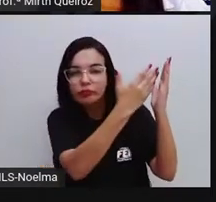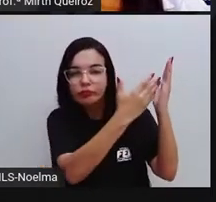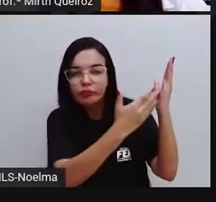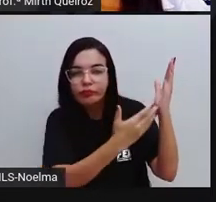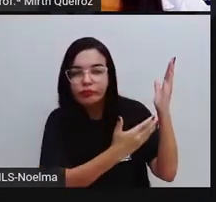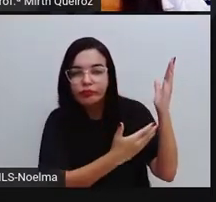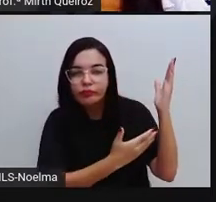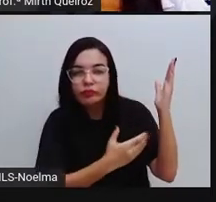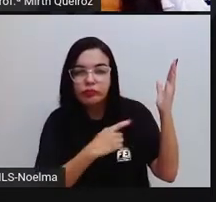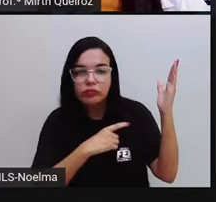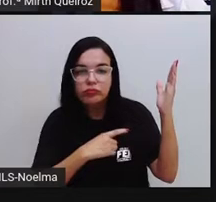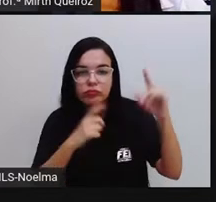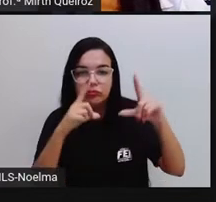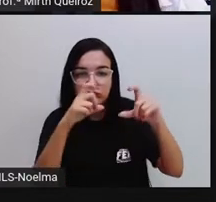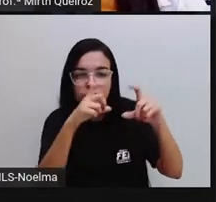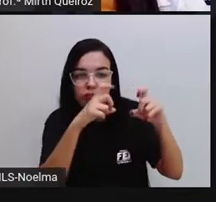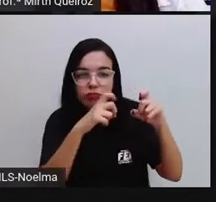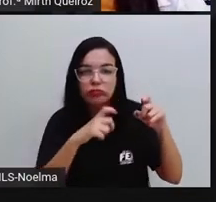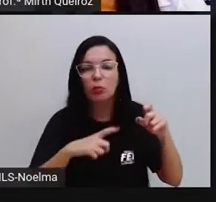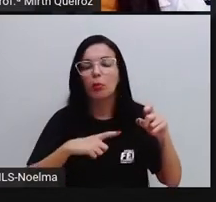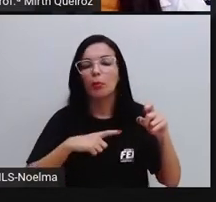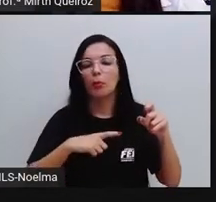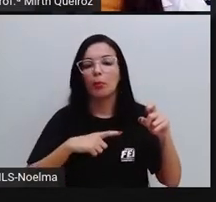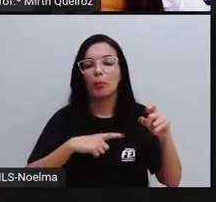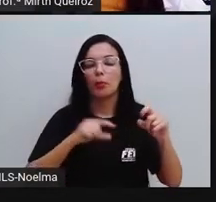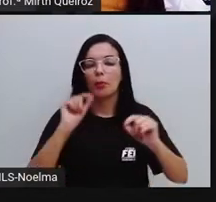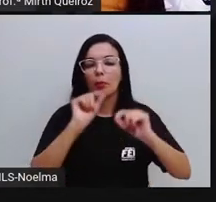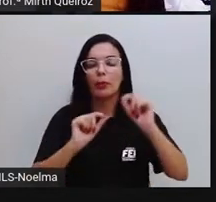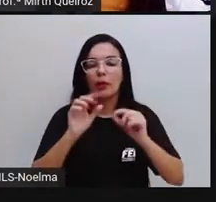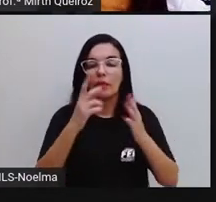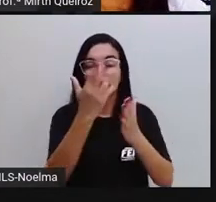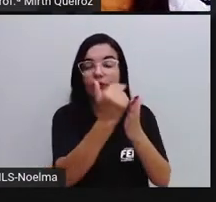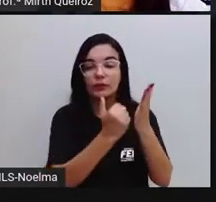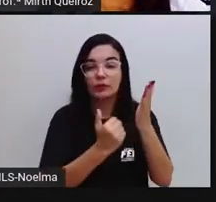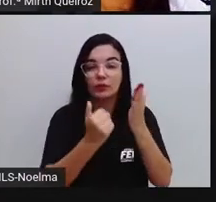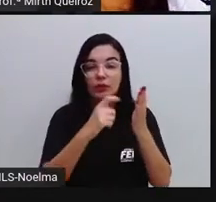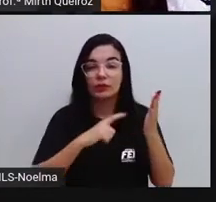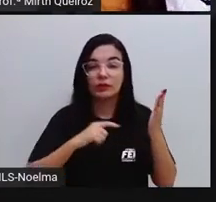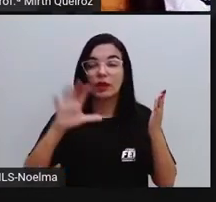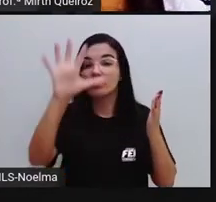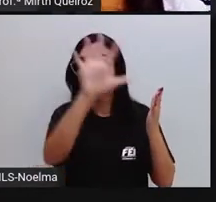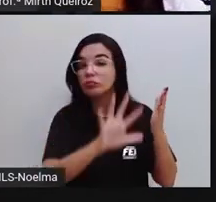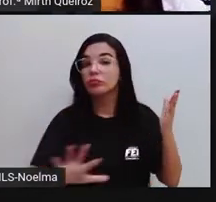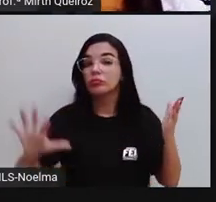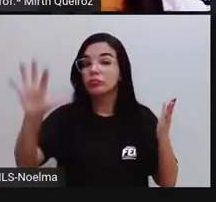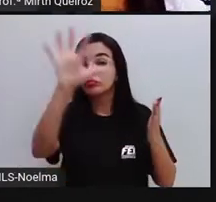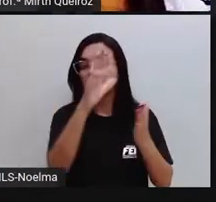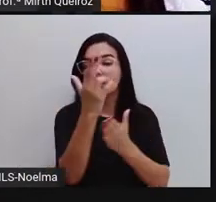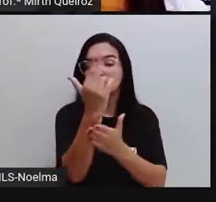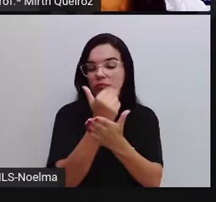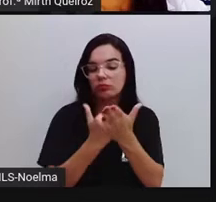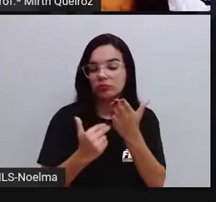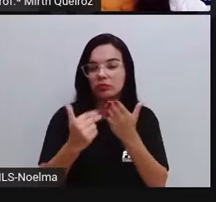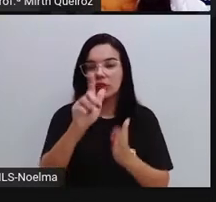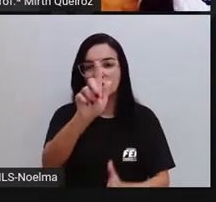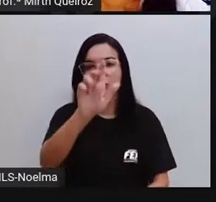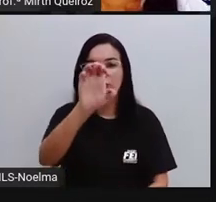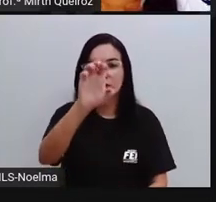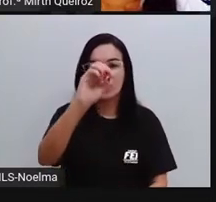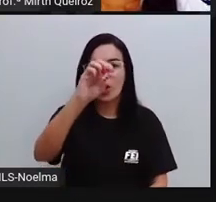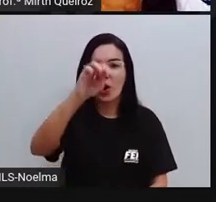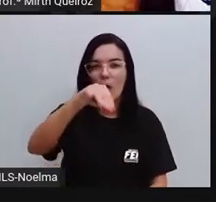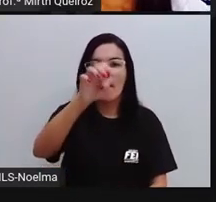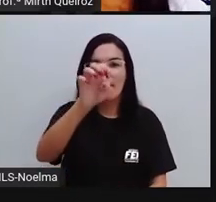quadrangular, prisma triangular. Todas essas figuras aqui são sólidos geométricos, são chamadas de